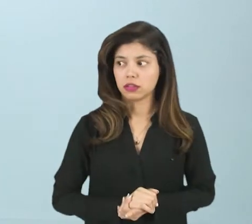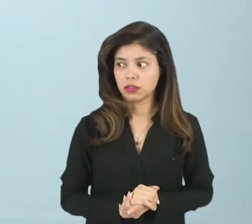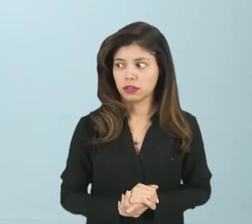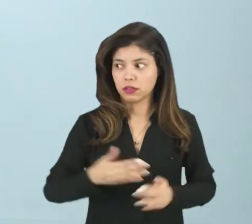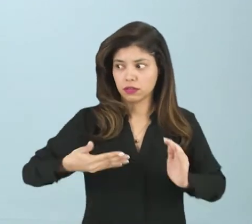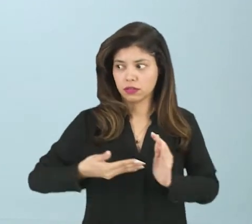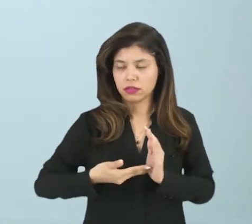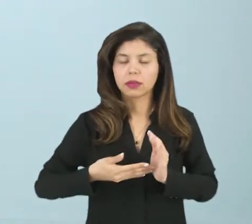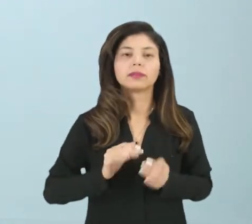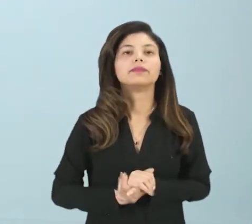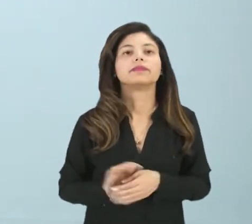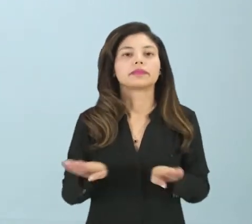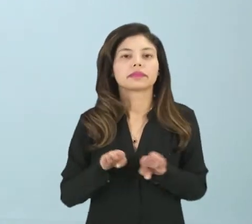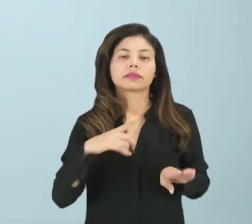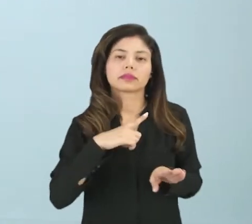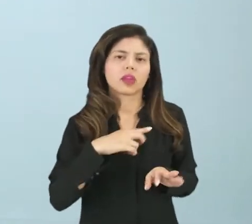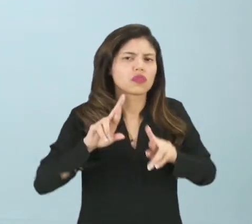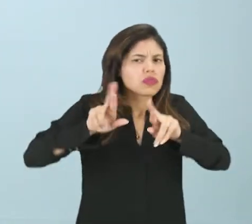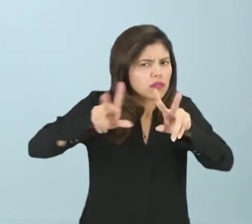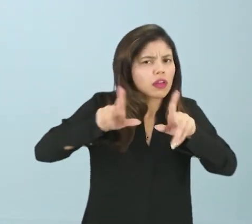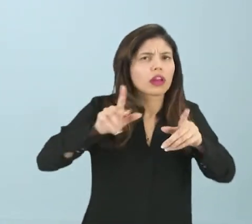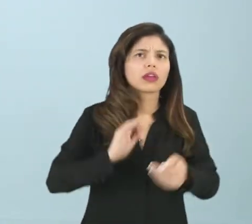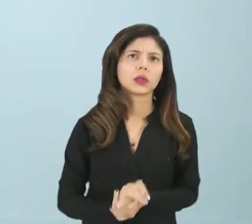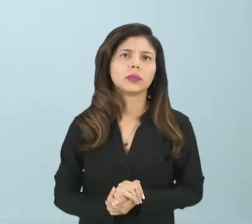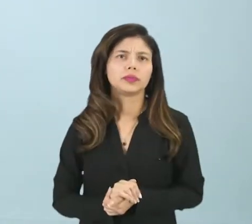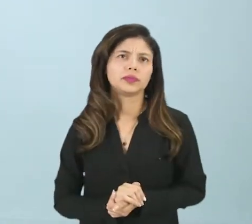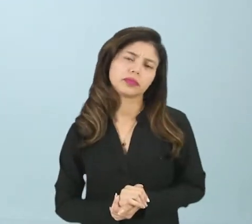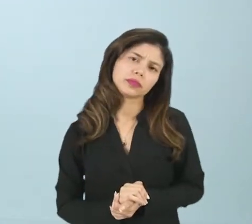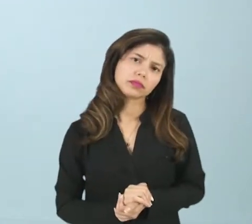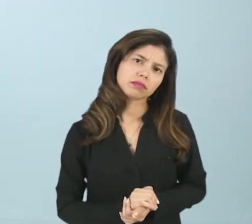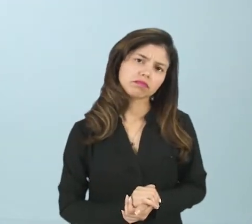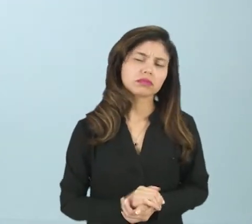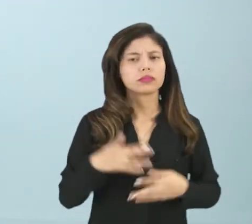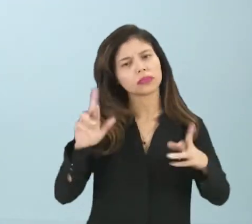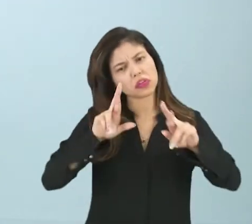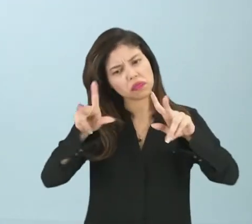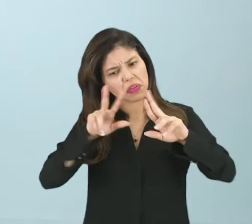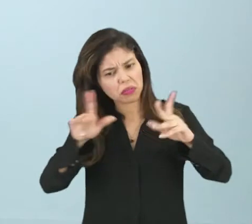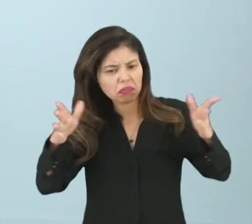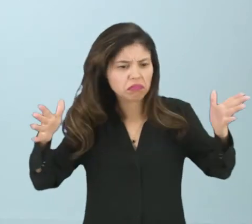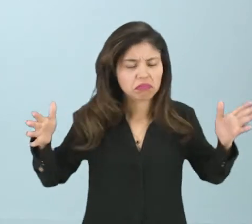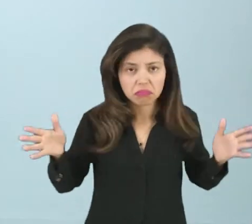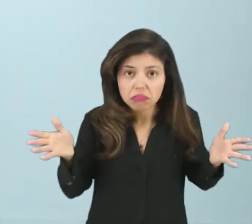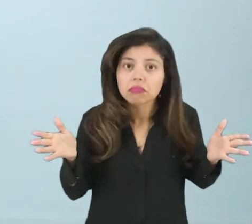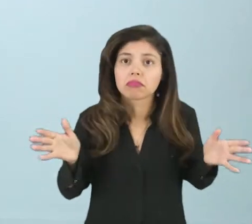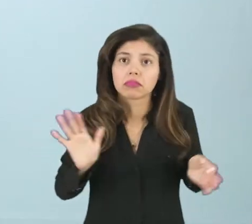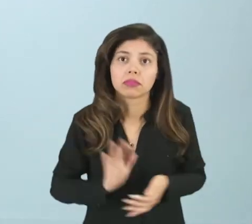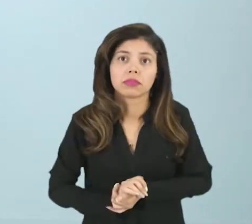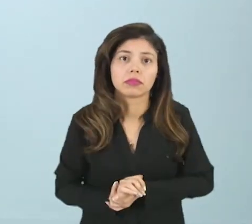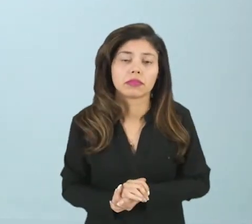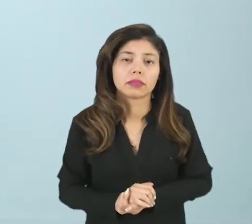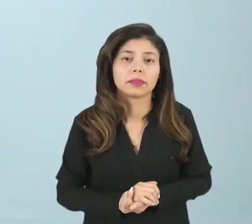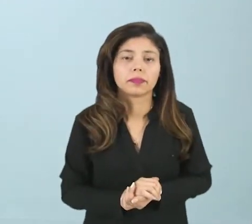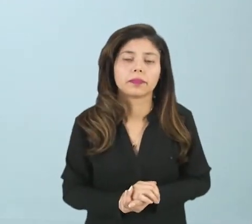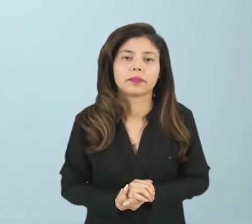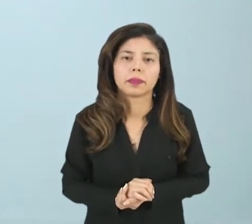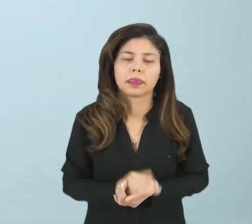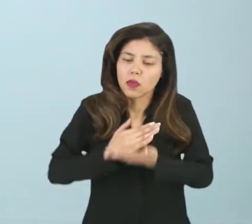prebicito, há uma diferença do referendo e uma diferença da